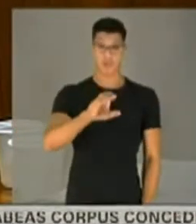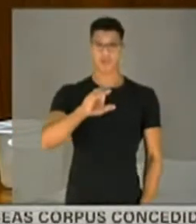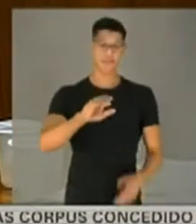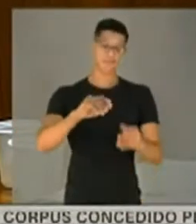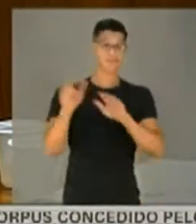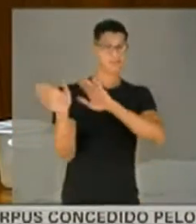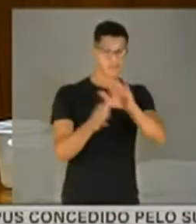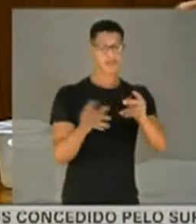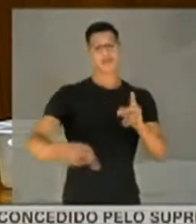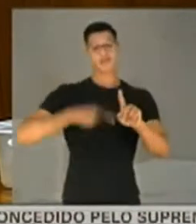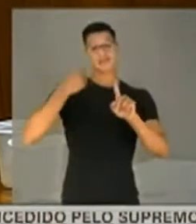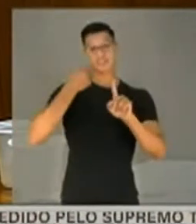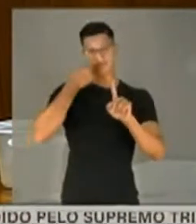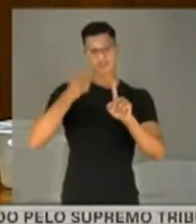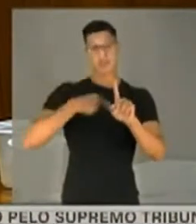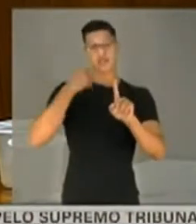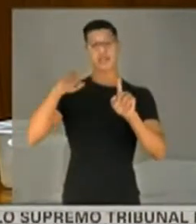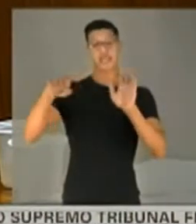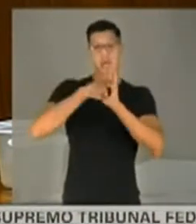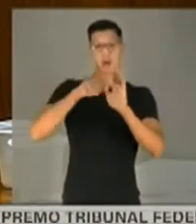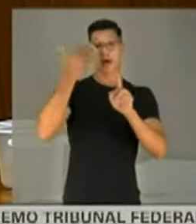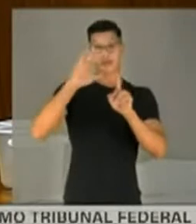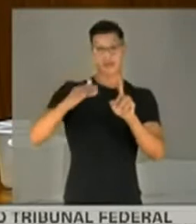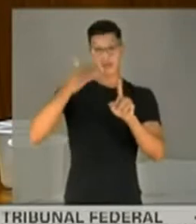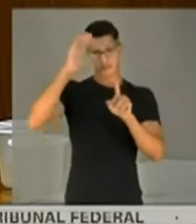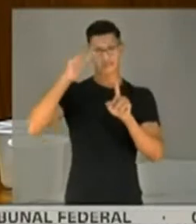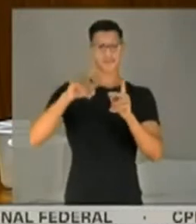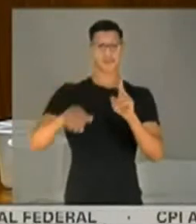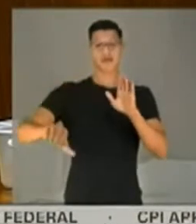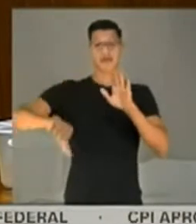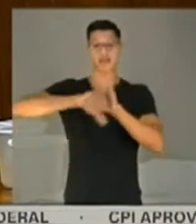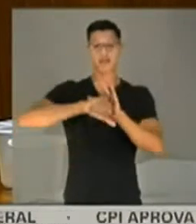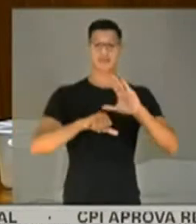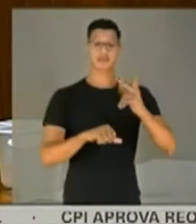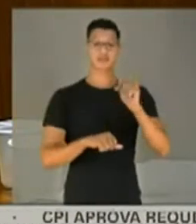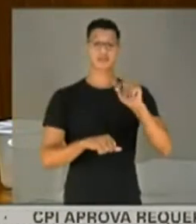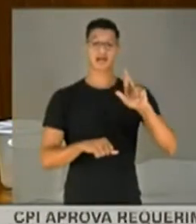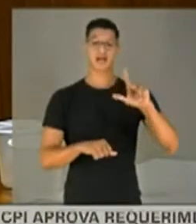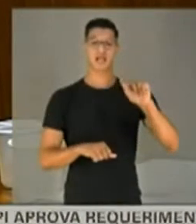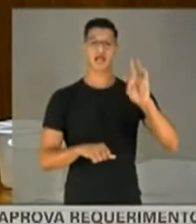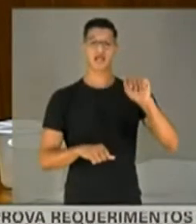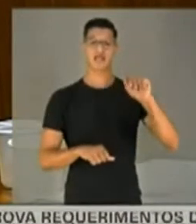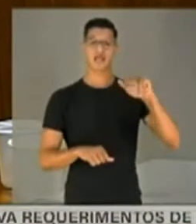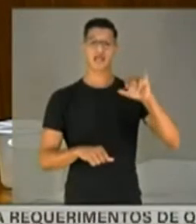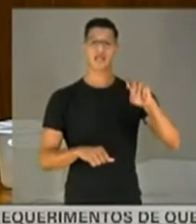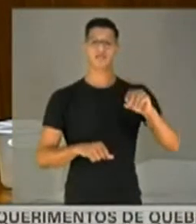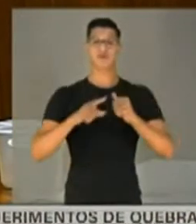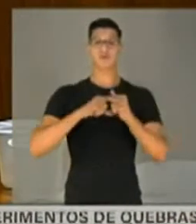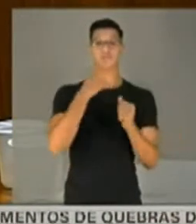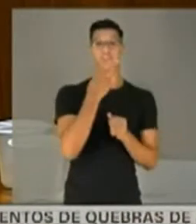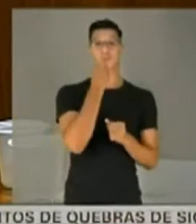a ciência e utilização de vermectina e hidroxicloroquina. Isso é crime de charlatanismo previsto no artigo